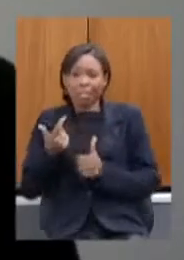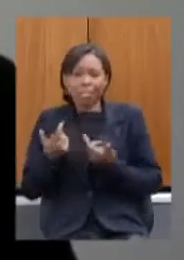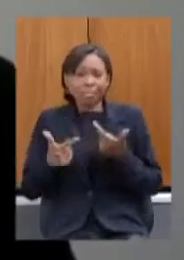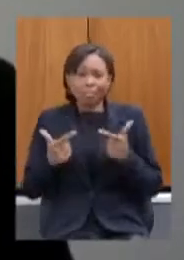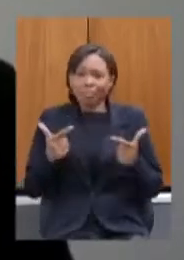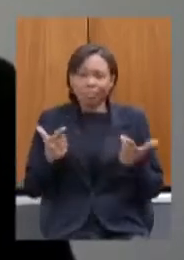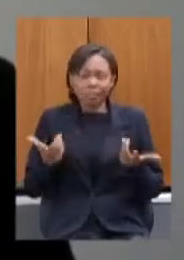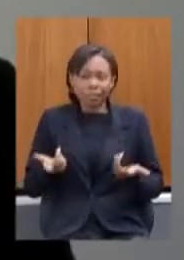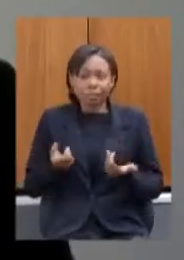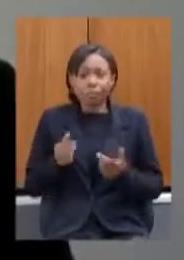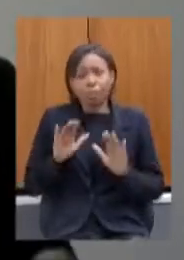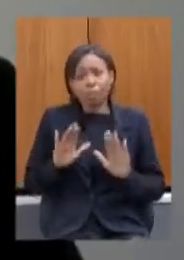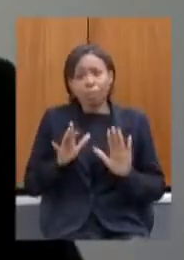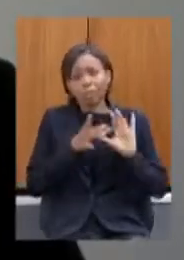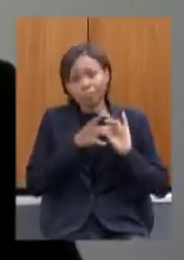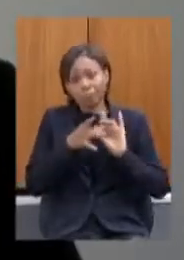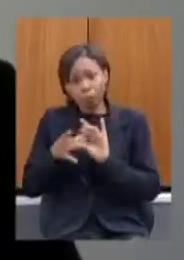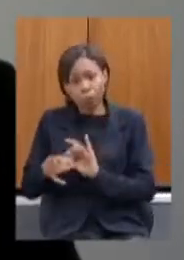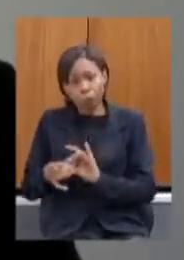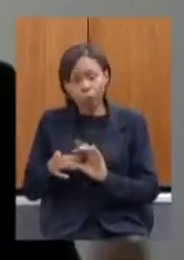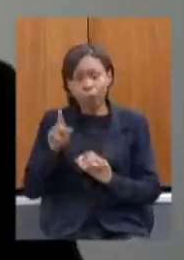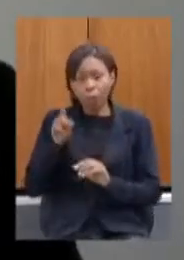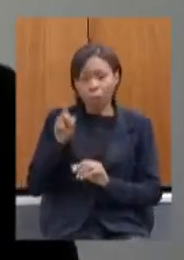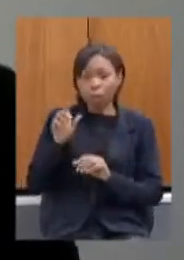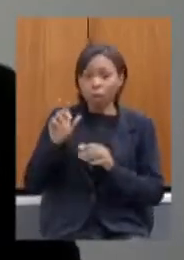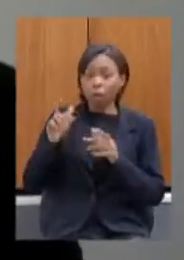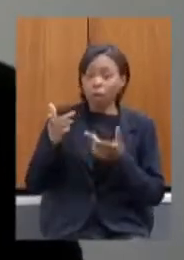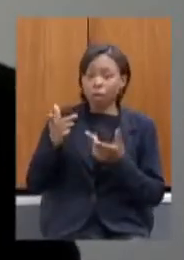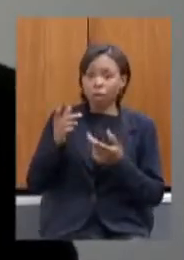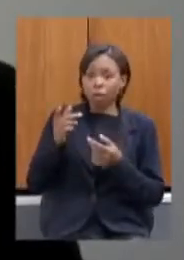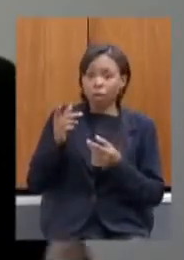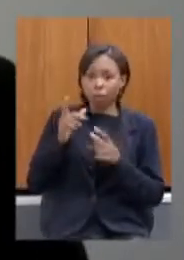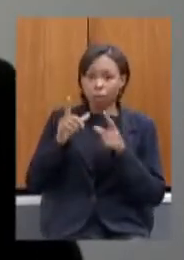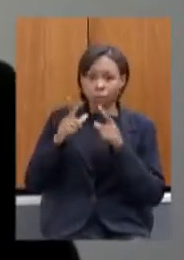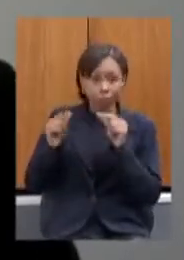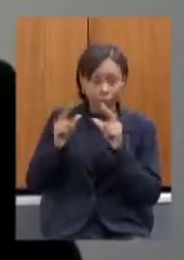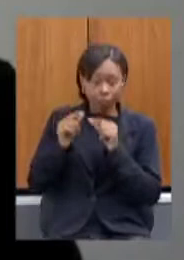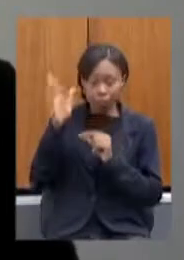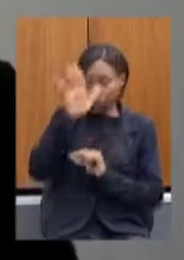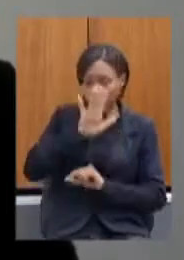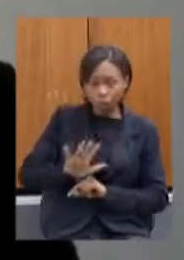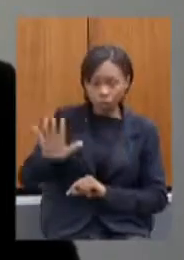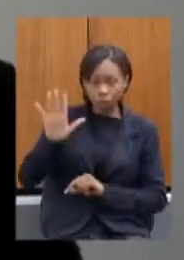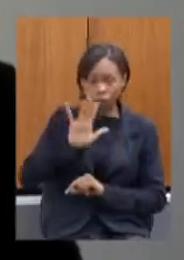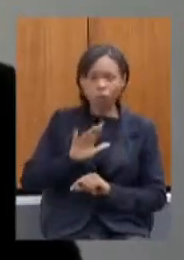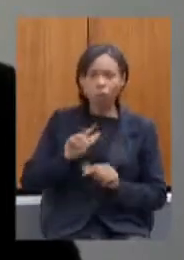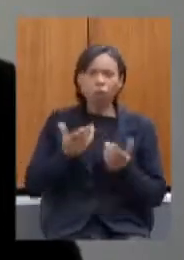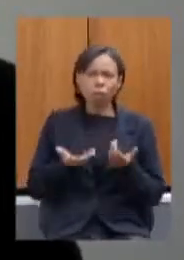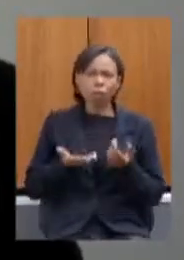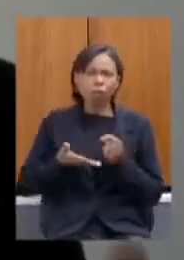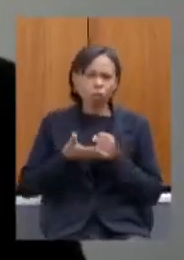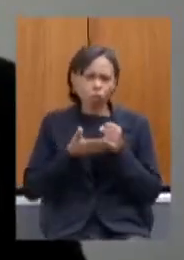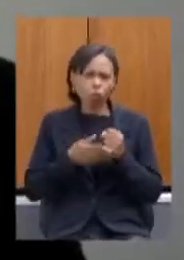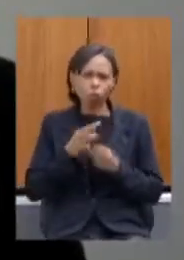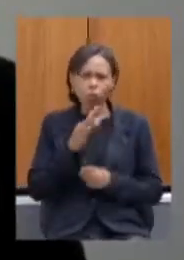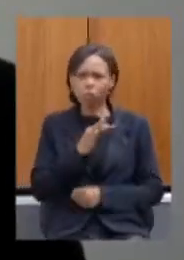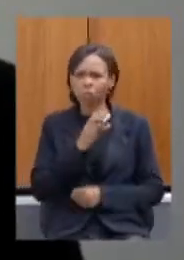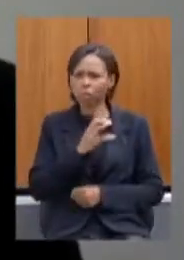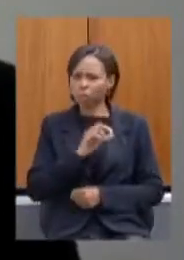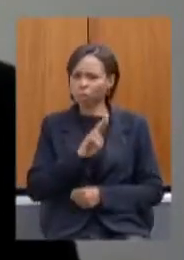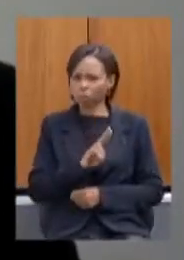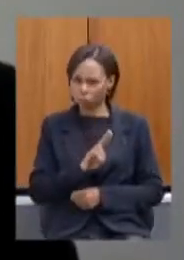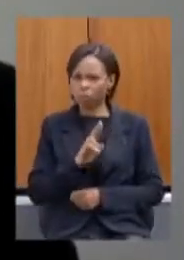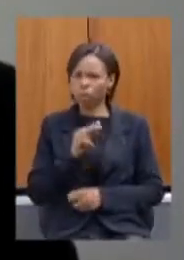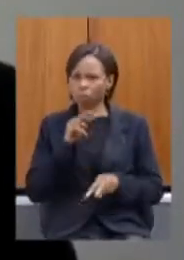isso este contexto e a união firmando o pé com o aval do TCU eu participei de reuniões o TCU avalizou